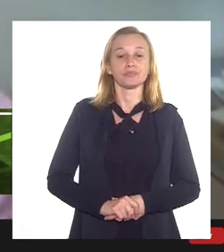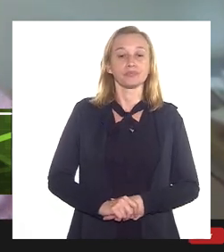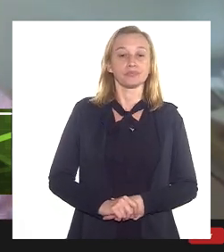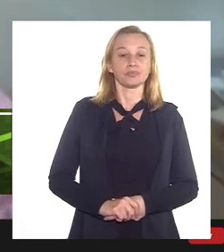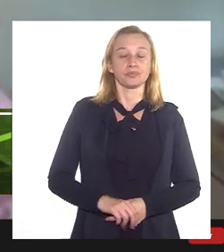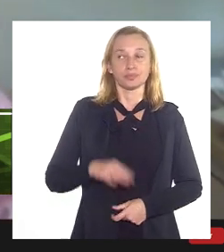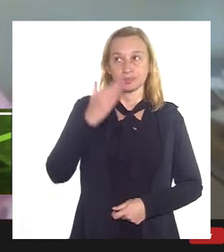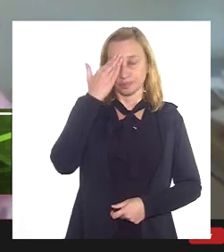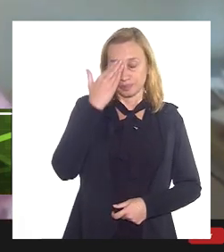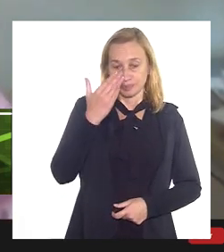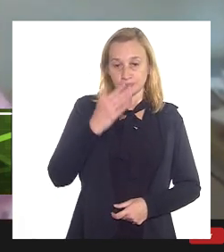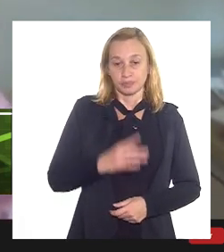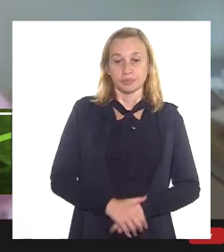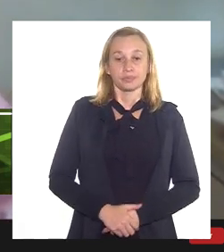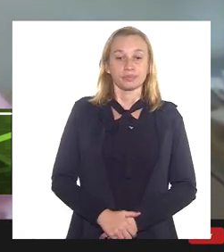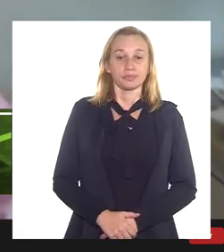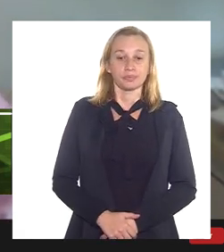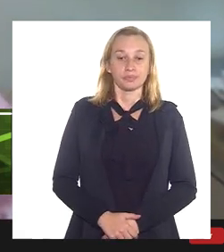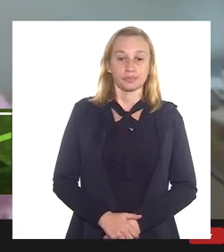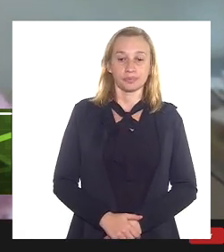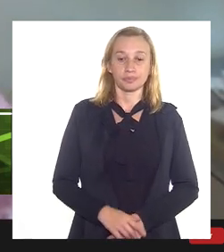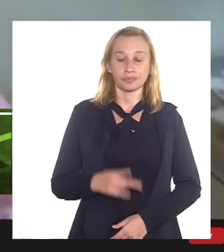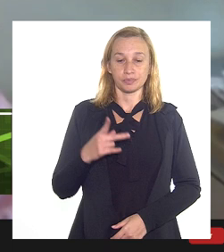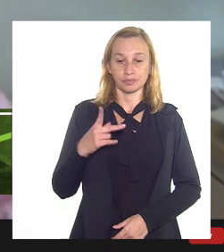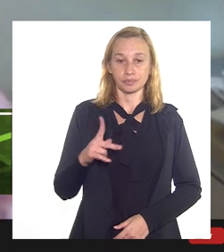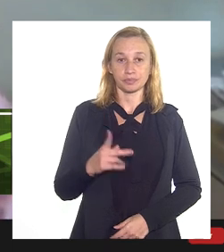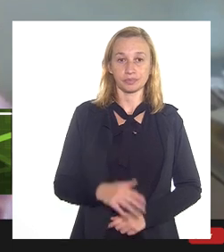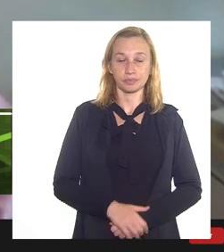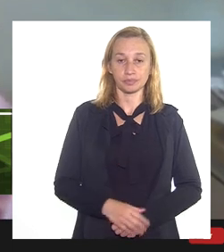Muito obrigado, doutor Leiva, pela sua participação.